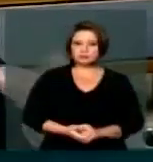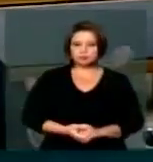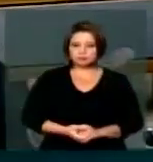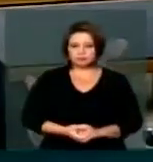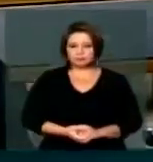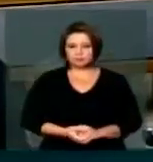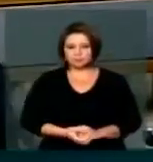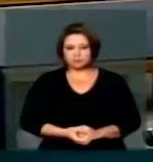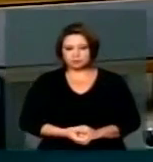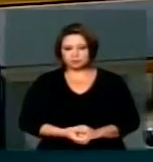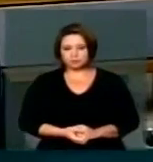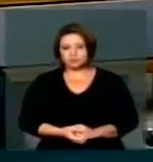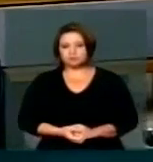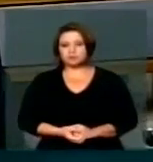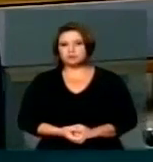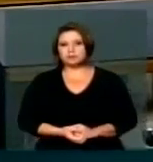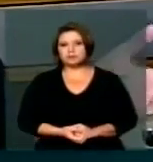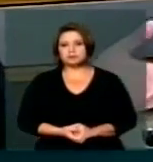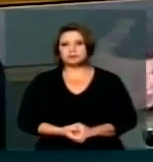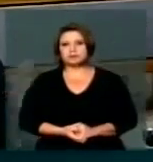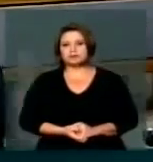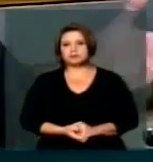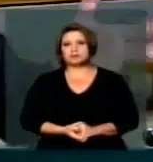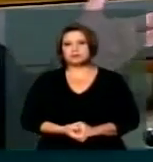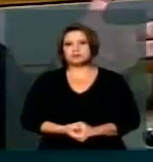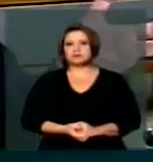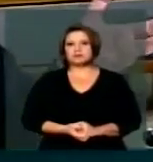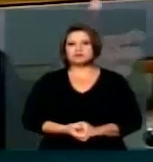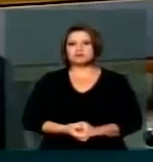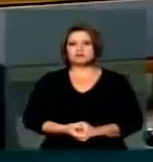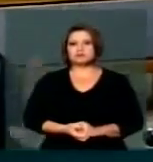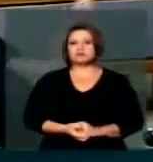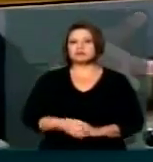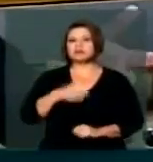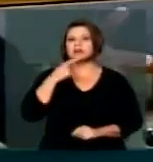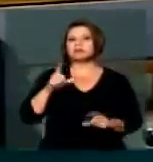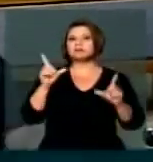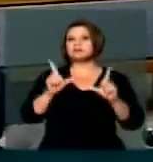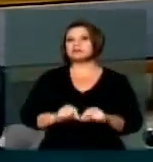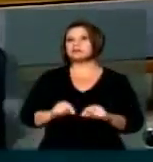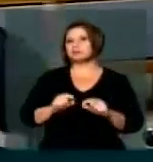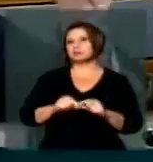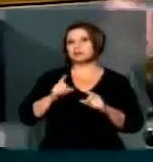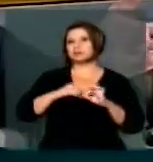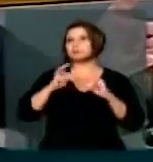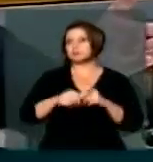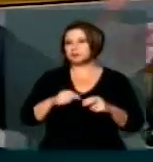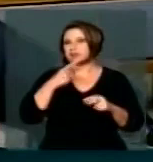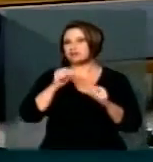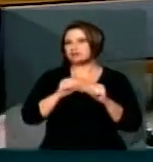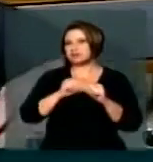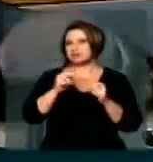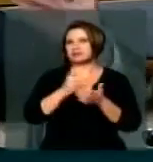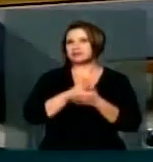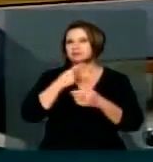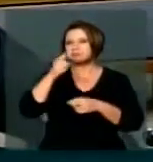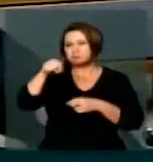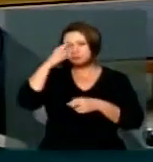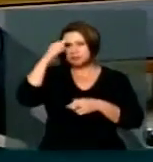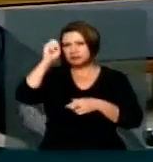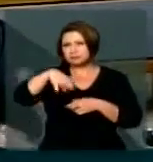Ele é incompleto Por excelência Senão não chamaria resumo Ele seria o todo Então eu sugiro A vossa senhoria Que